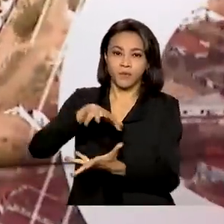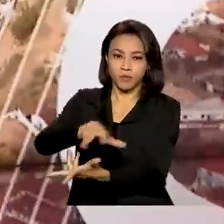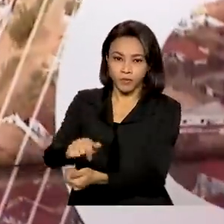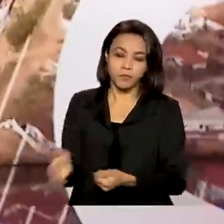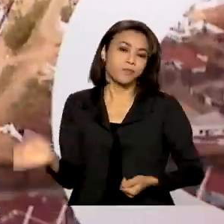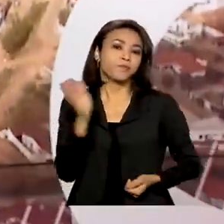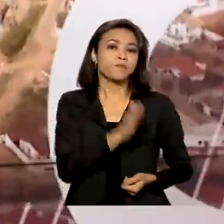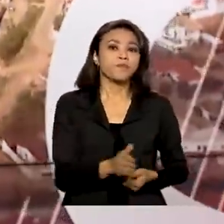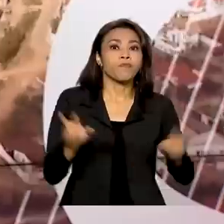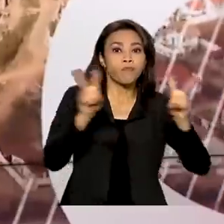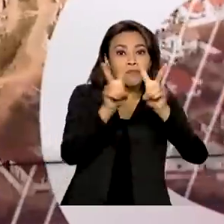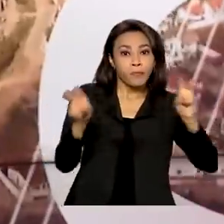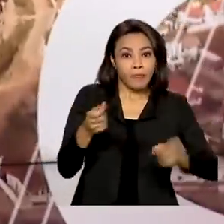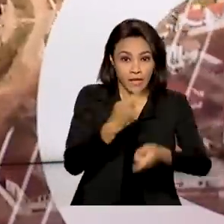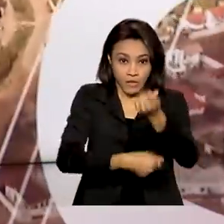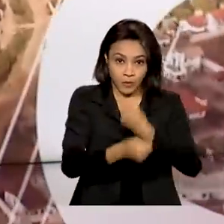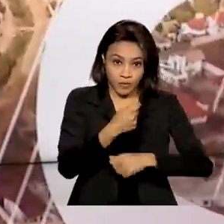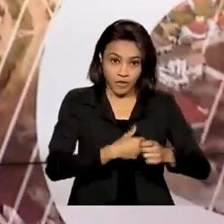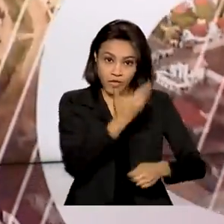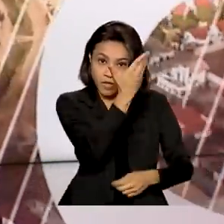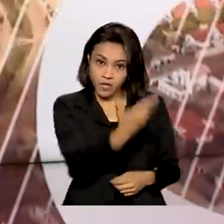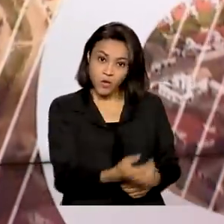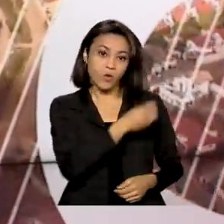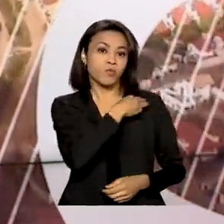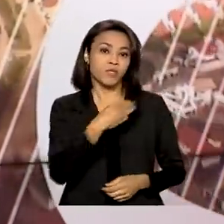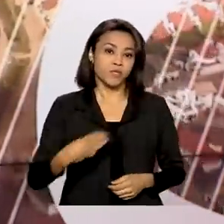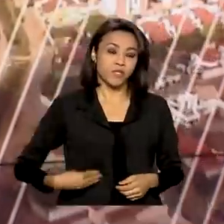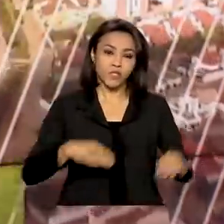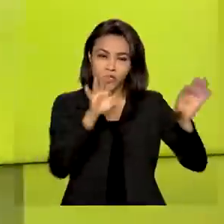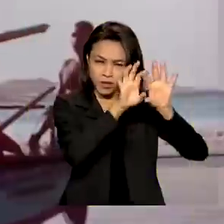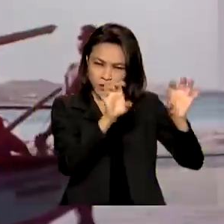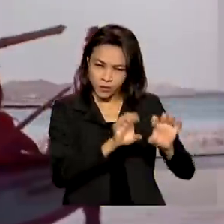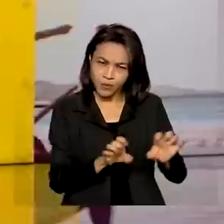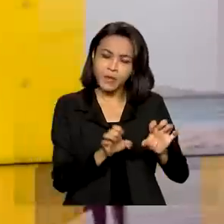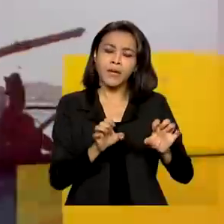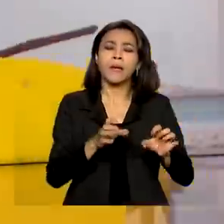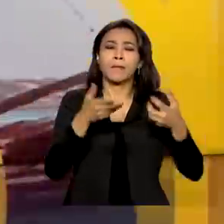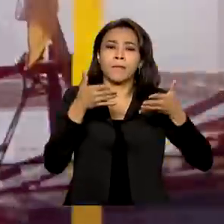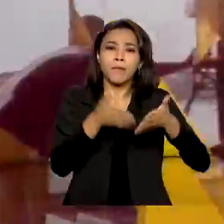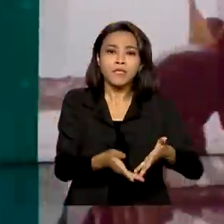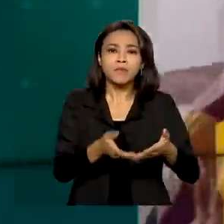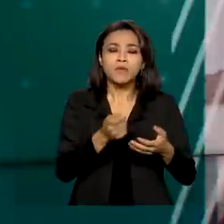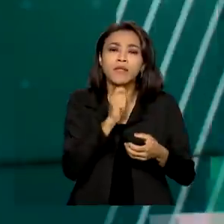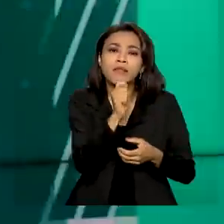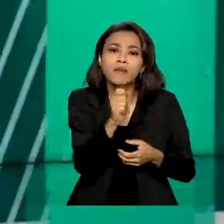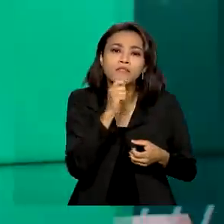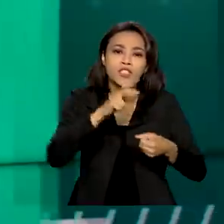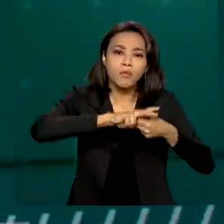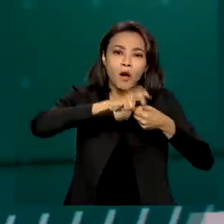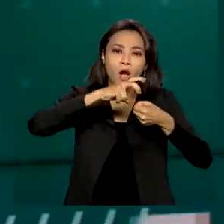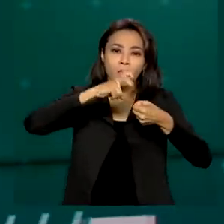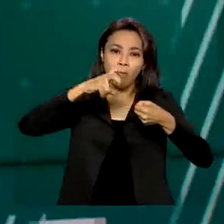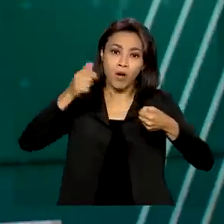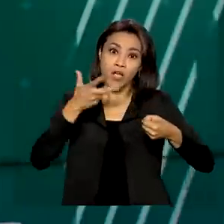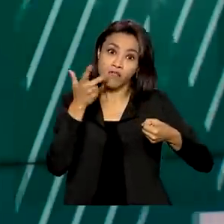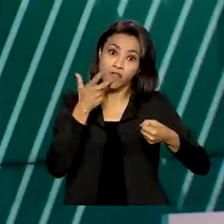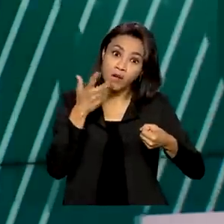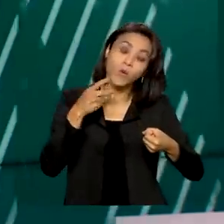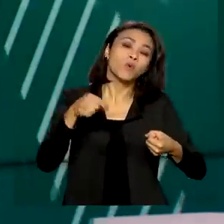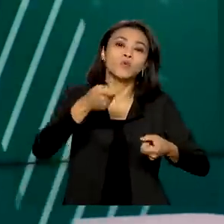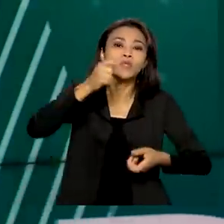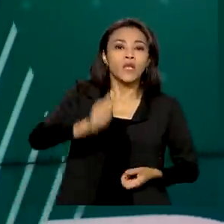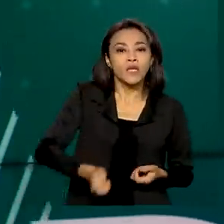O ministro da Infraestrutura, Marcelo Sampaio, participou do programa de rádio A Voz do Brasil e falou sobre a sétima rodada dos leilões dos